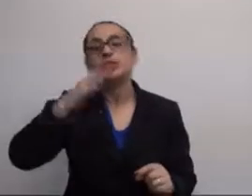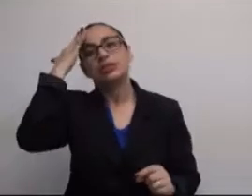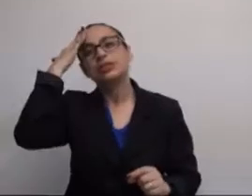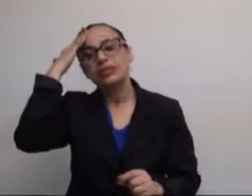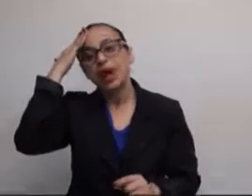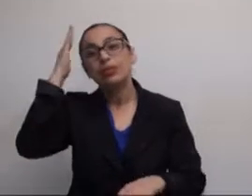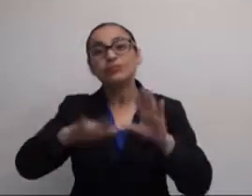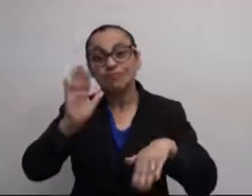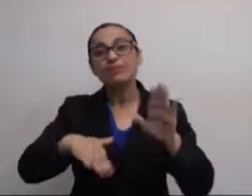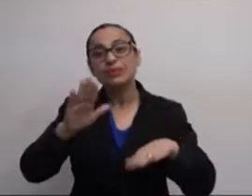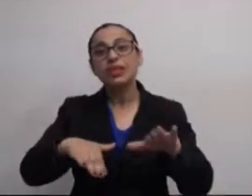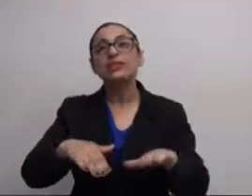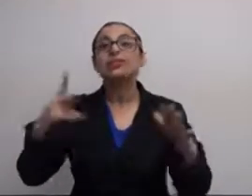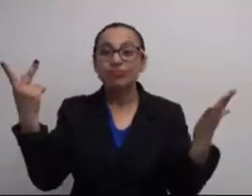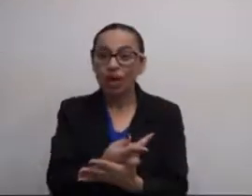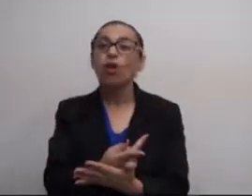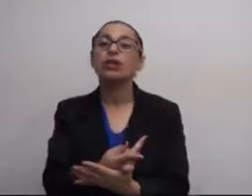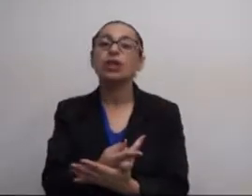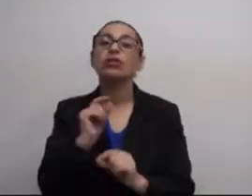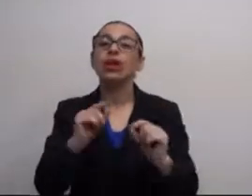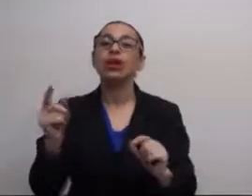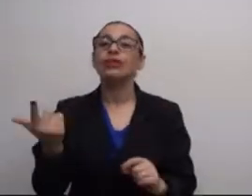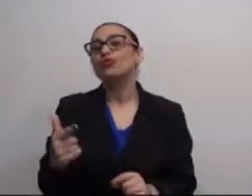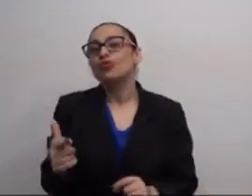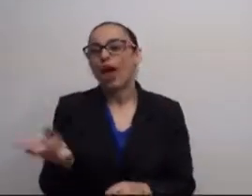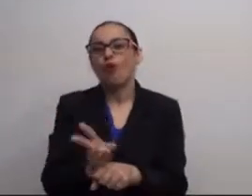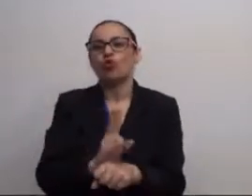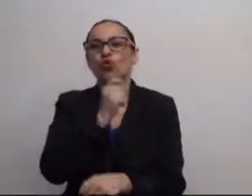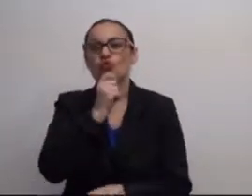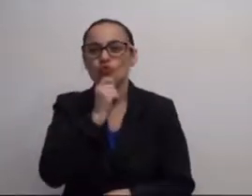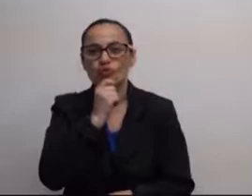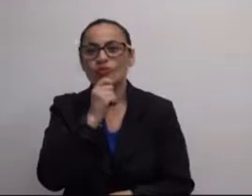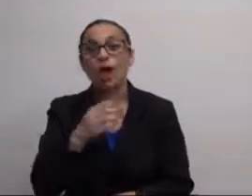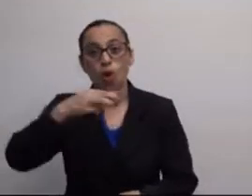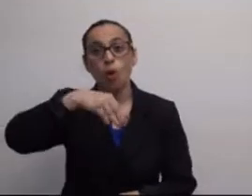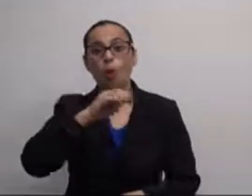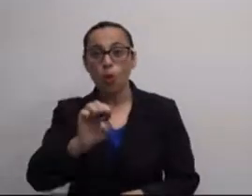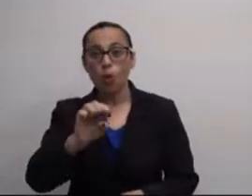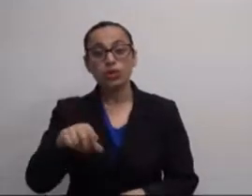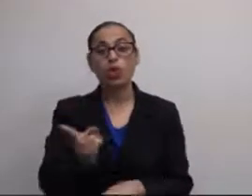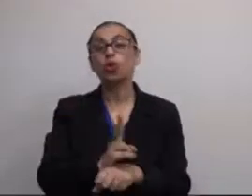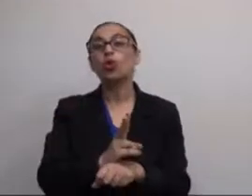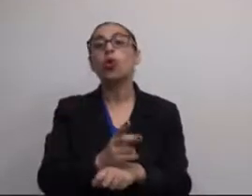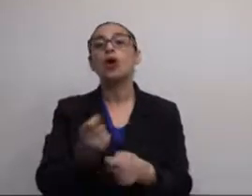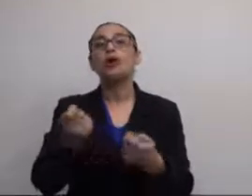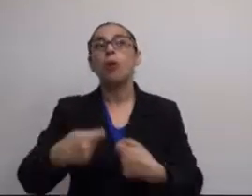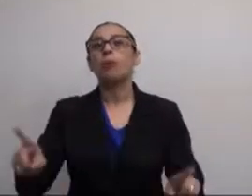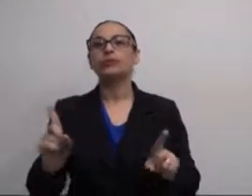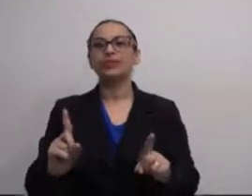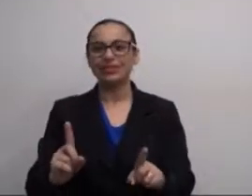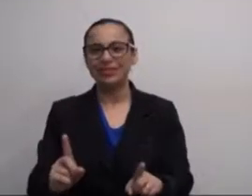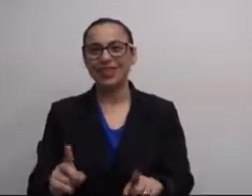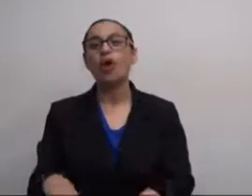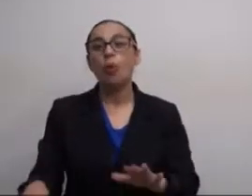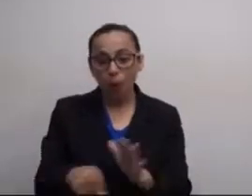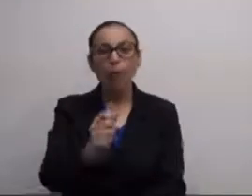é o uso consciente da tecnologia digital, que é o que a gente sabe que muitas vezes ocorre de não se conseguir controlar